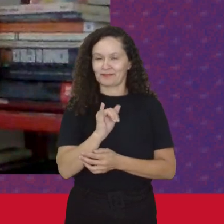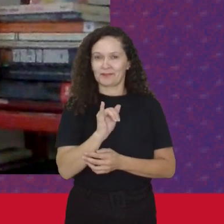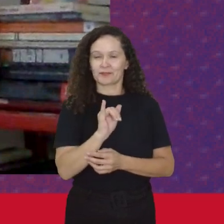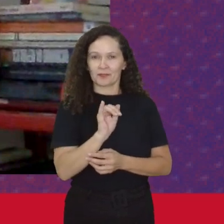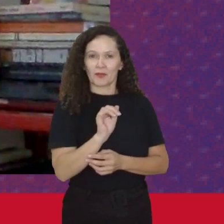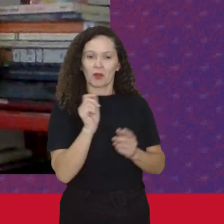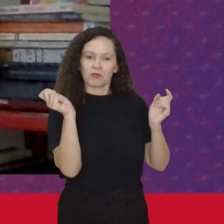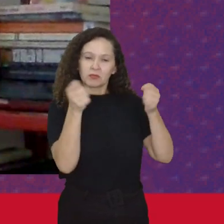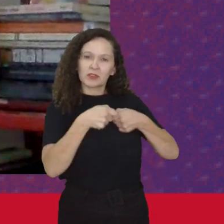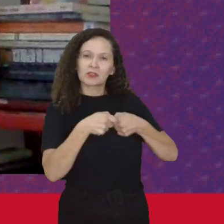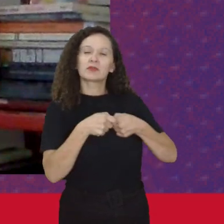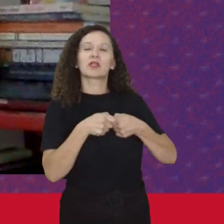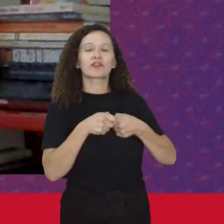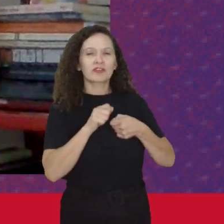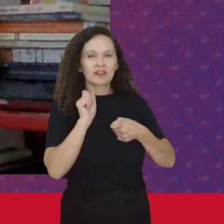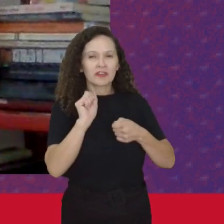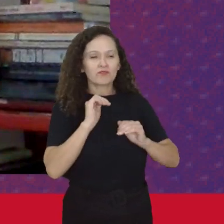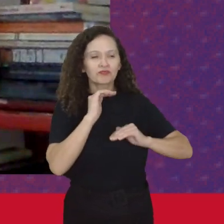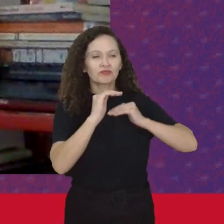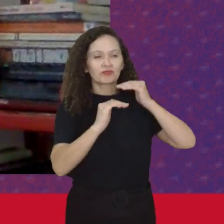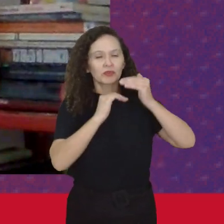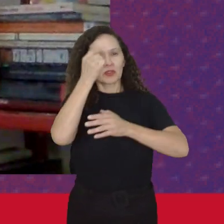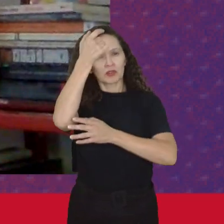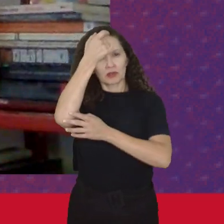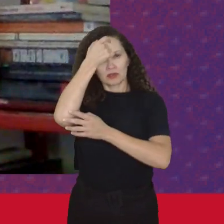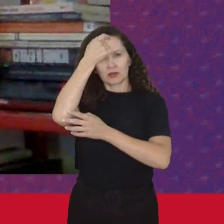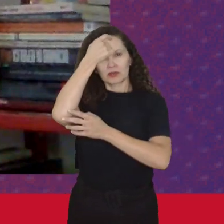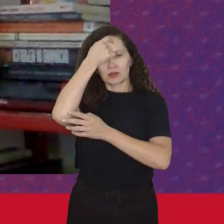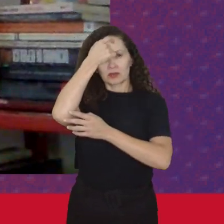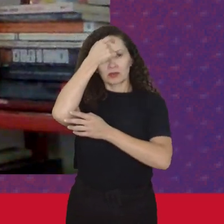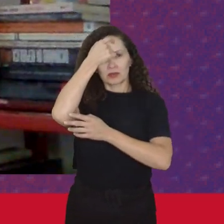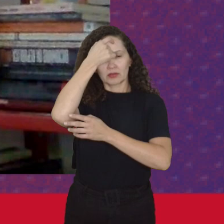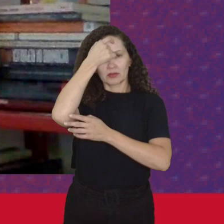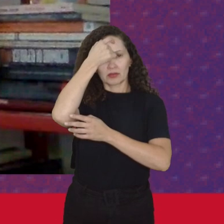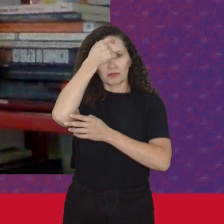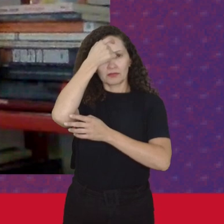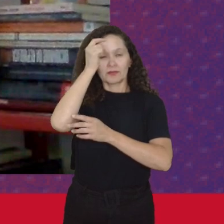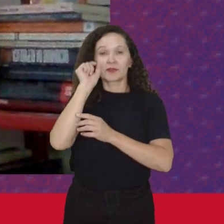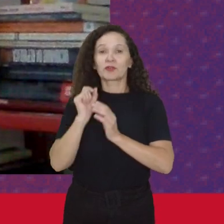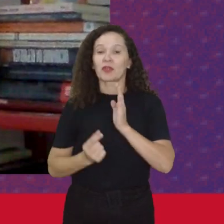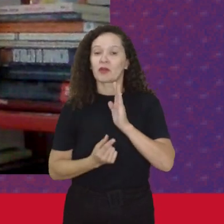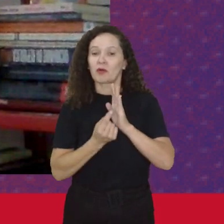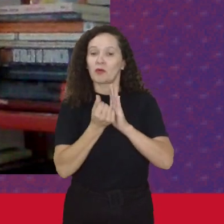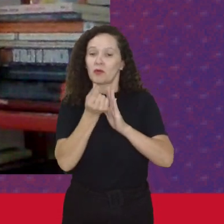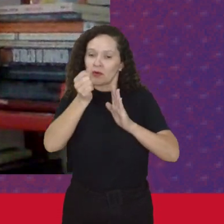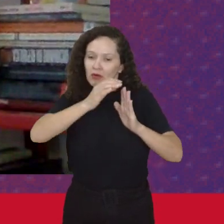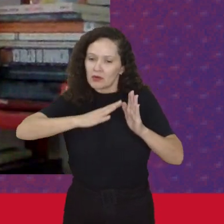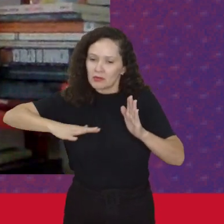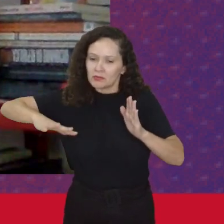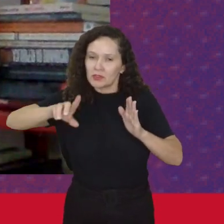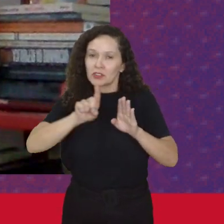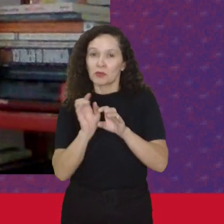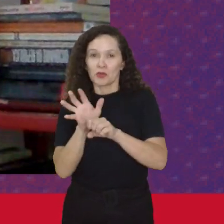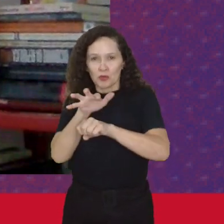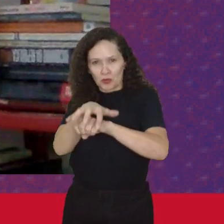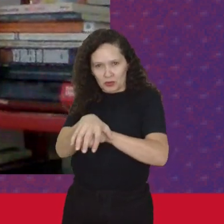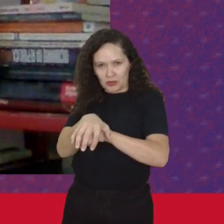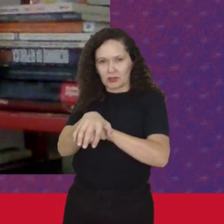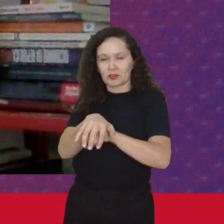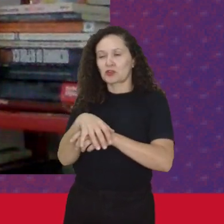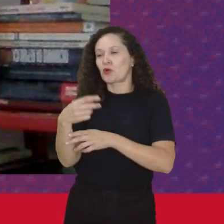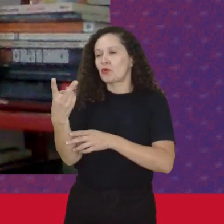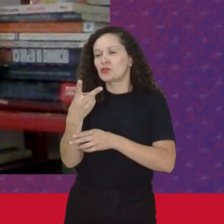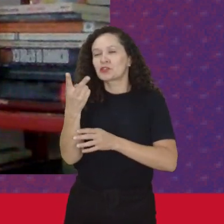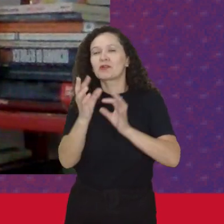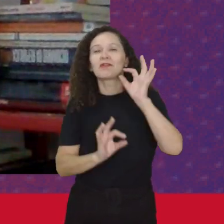Possibilitando Consciência Que O capitalismo E o colonialismo Eles